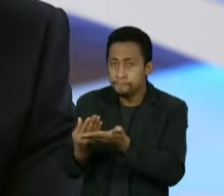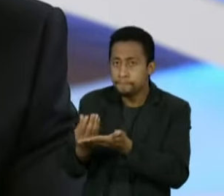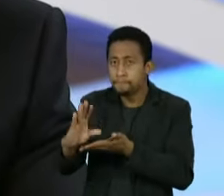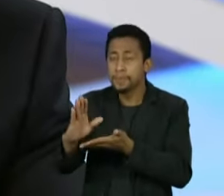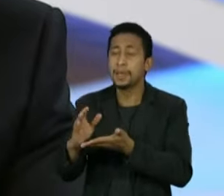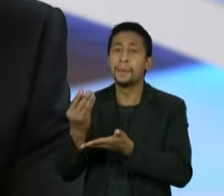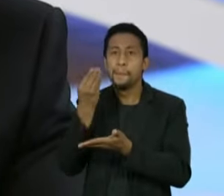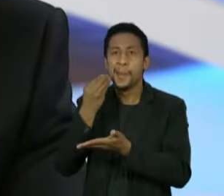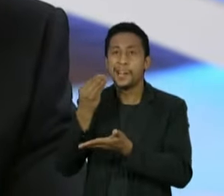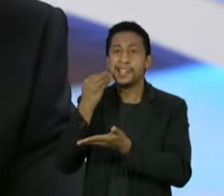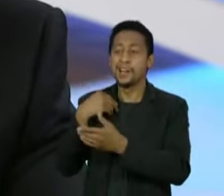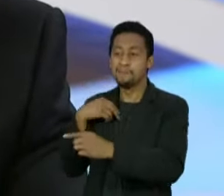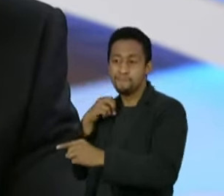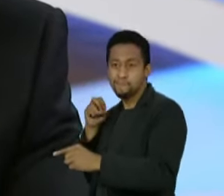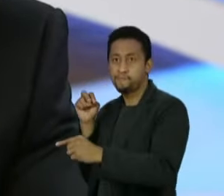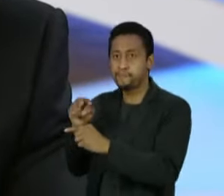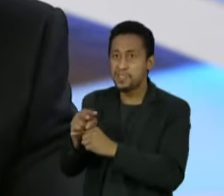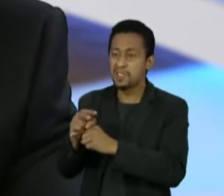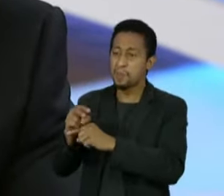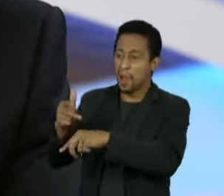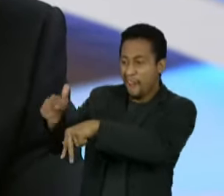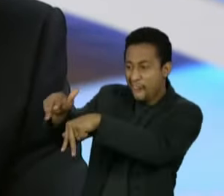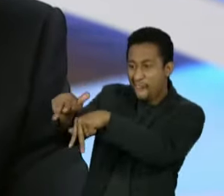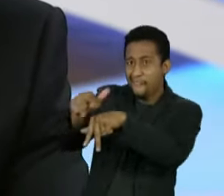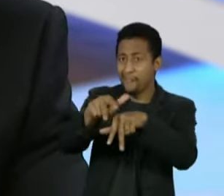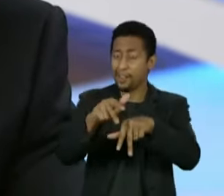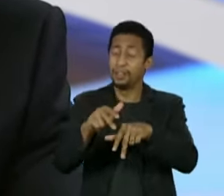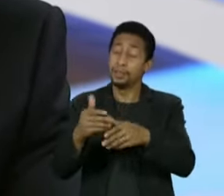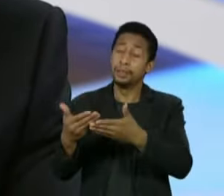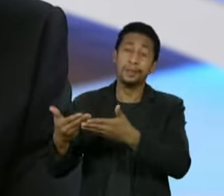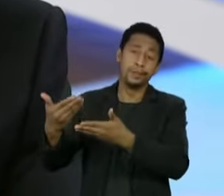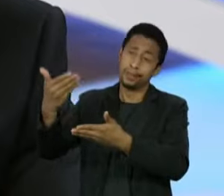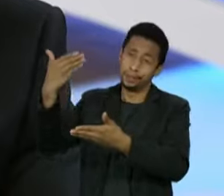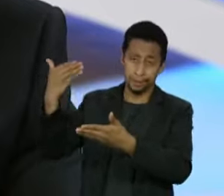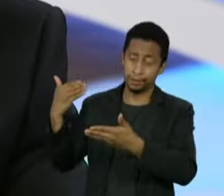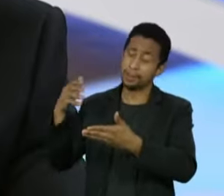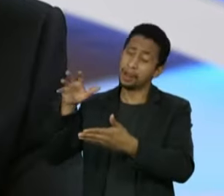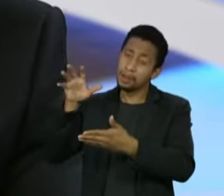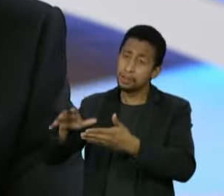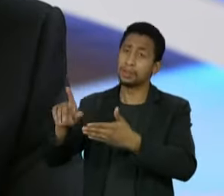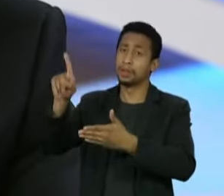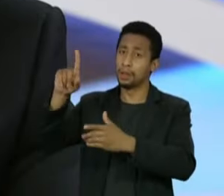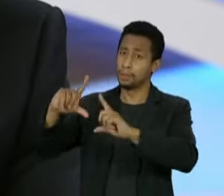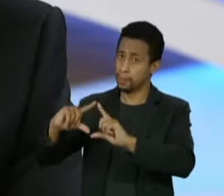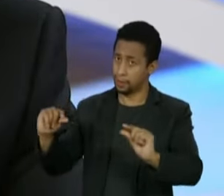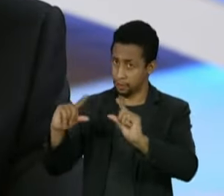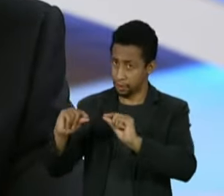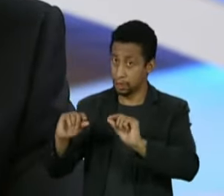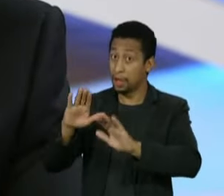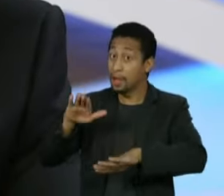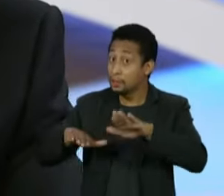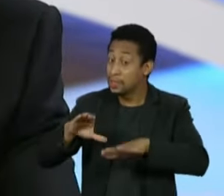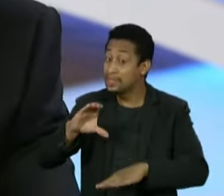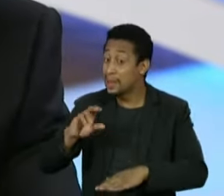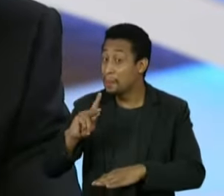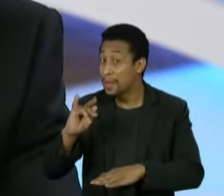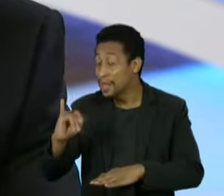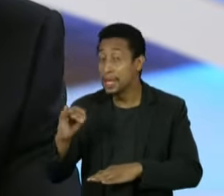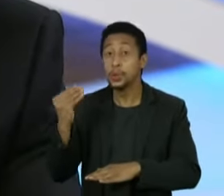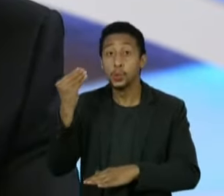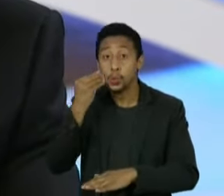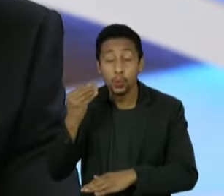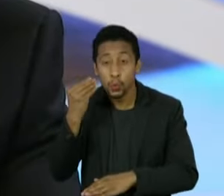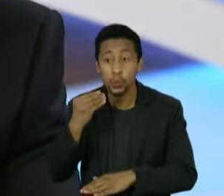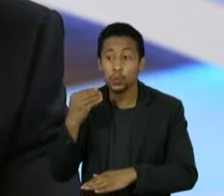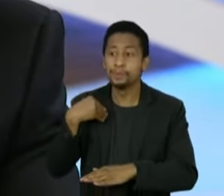espaços de poder. É assim que funciona esse jogo em Brasília há muito tempo. A CPI talvez não tenha feito o dever de casa em traduzir isso